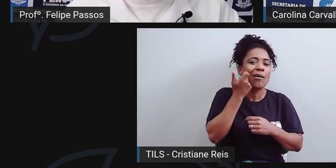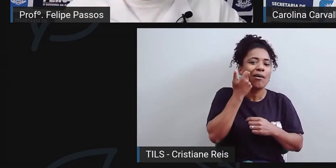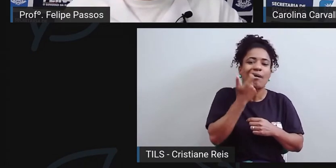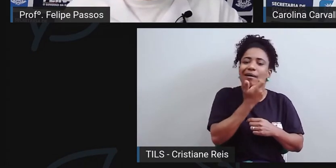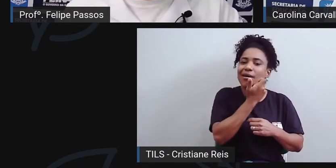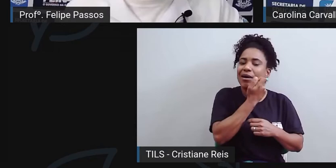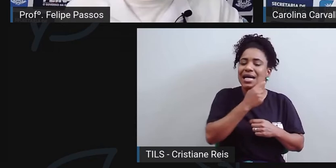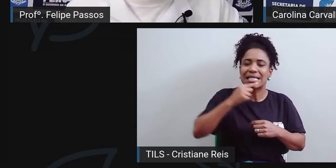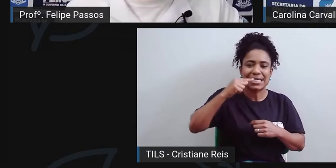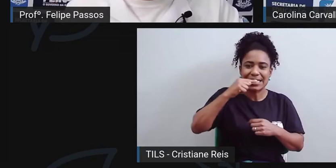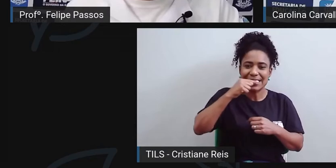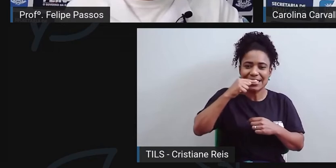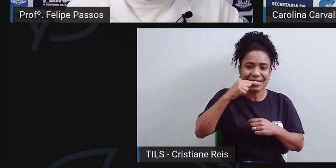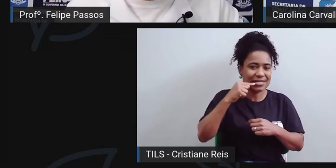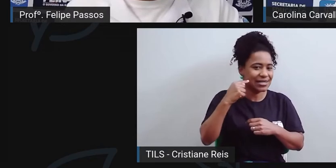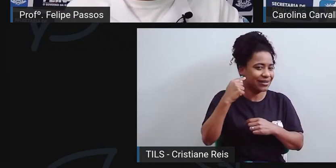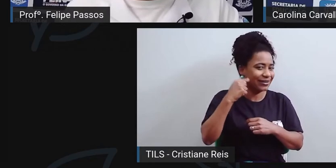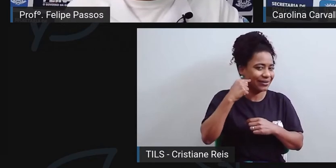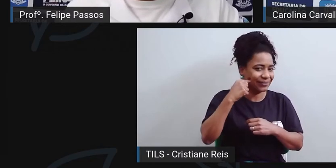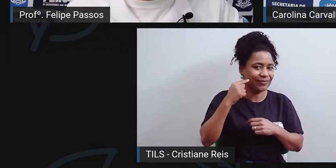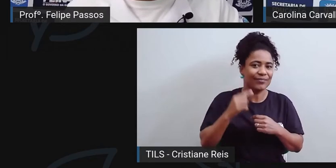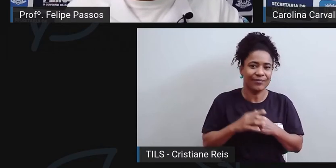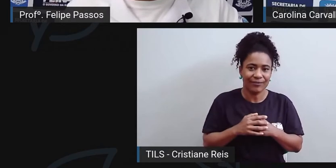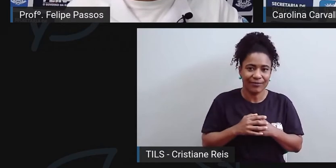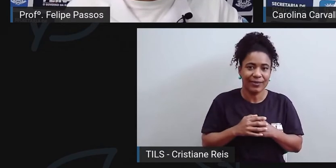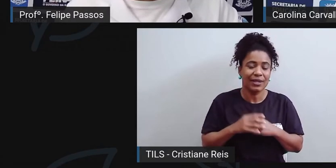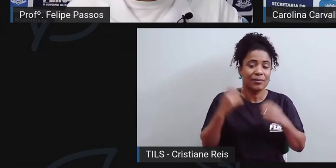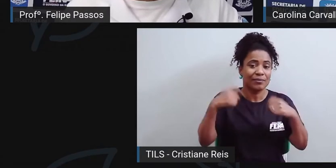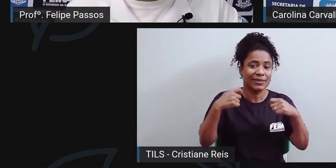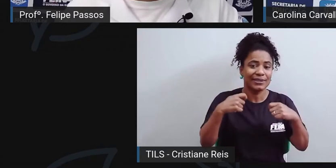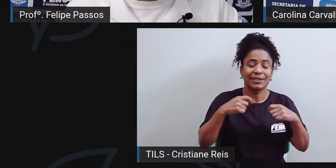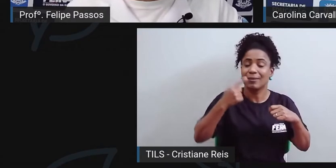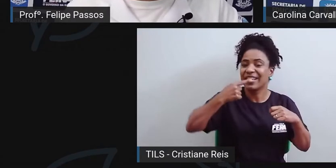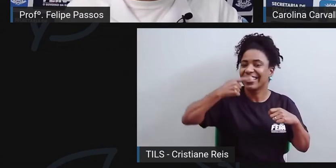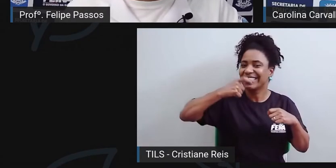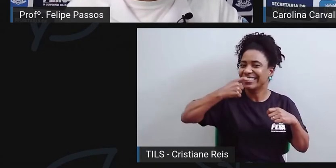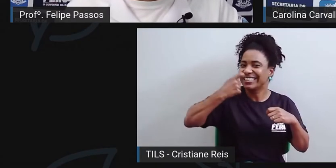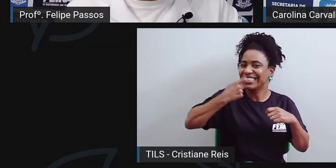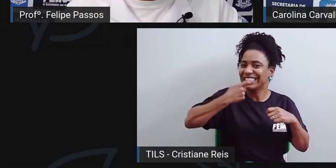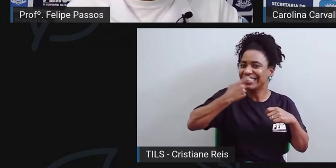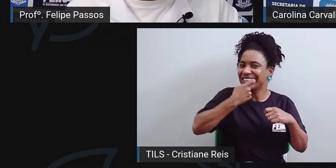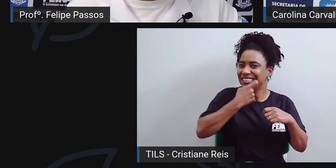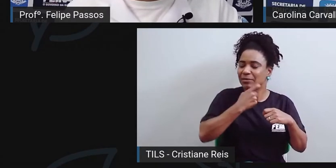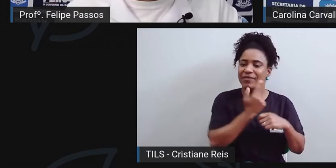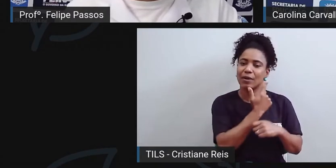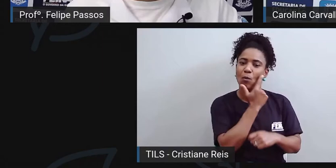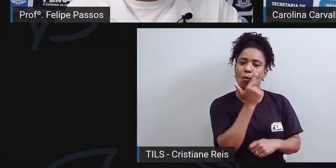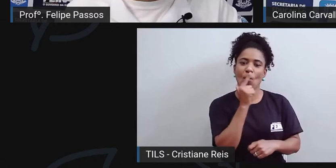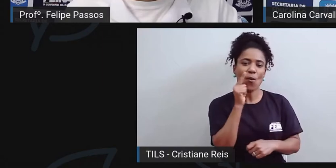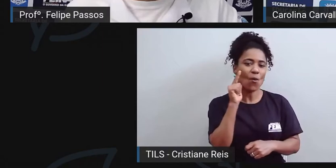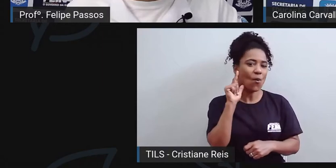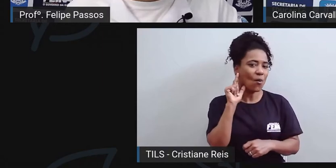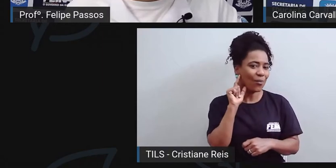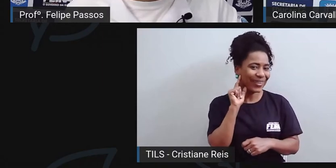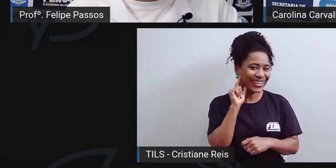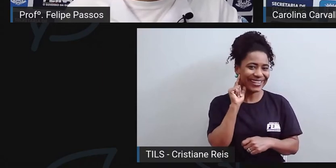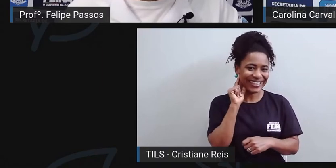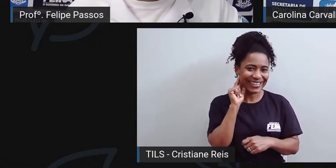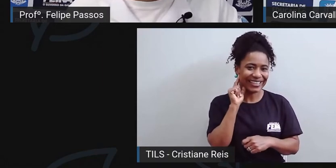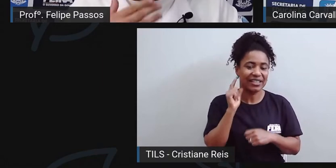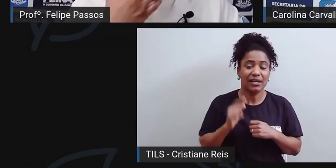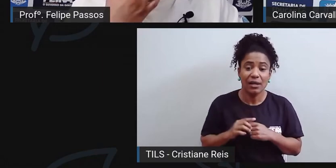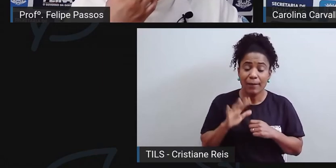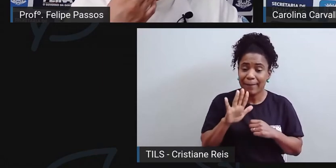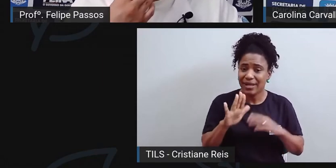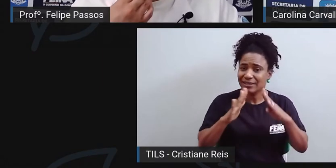uma escovinha específica, quando ele precisa fazer um polimento, algo do tipo. Mas quando a gente usa isso em